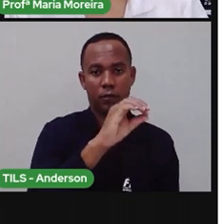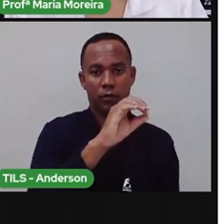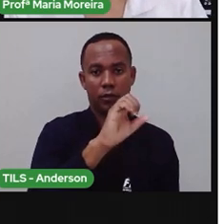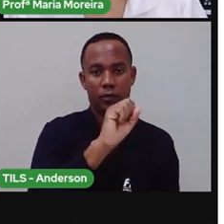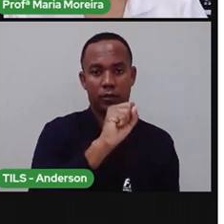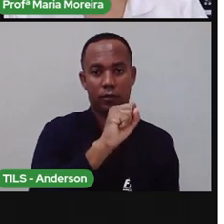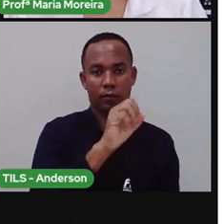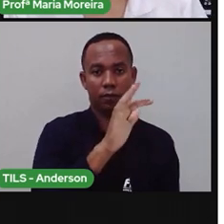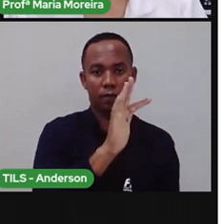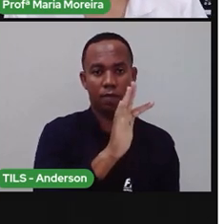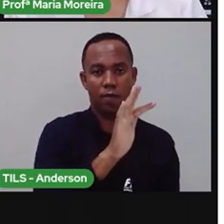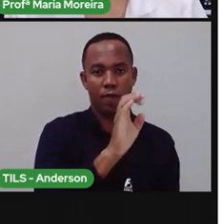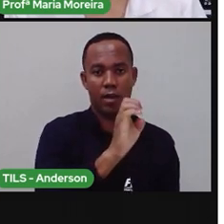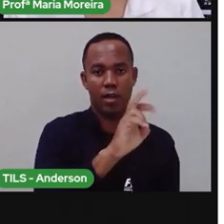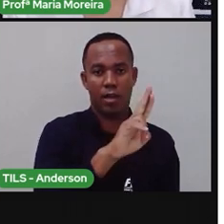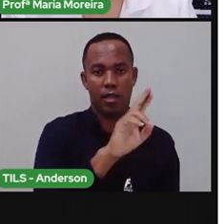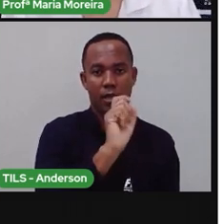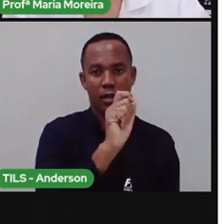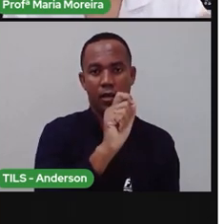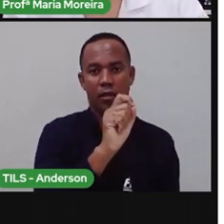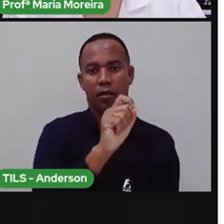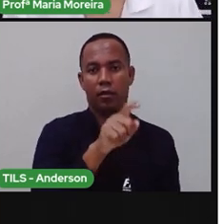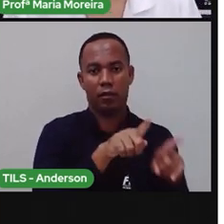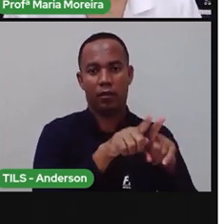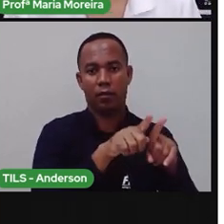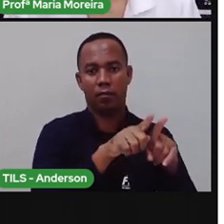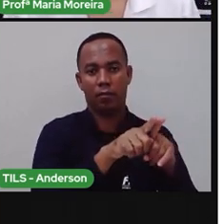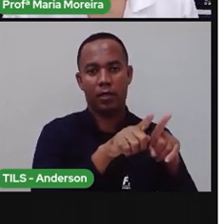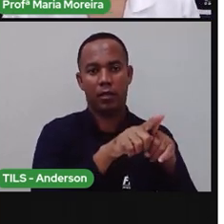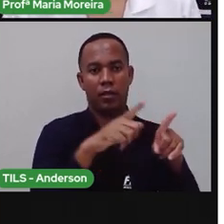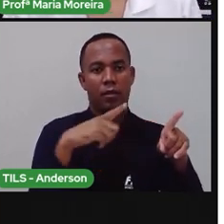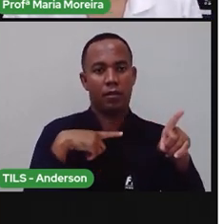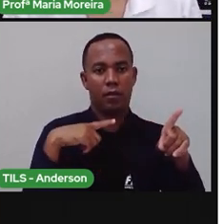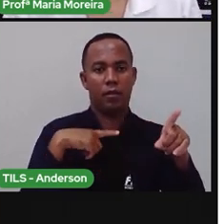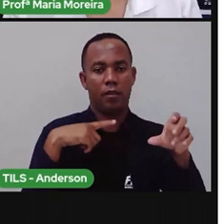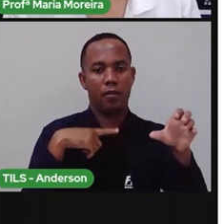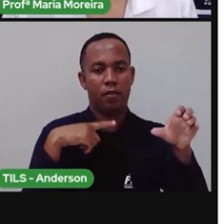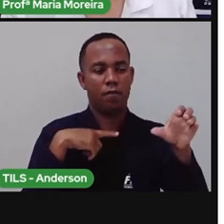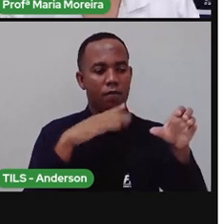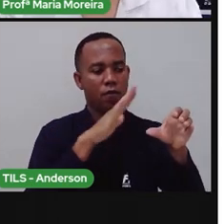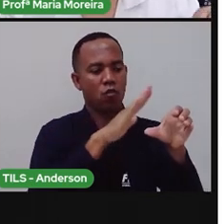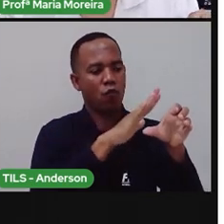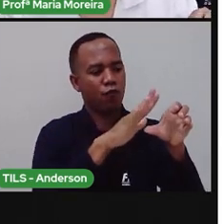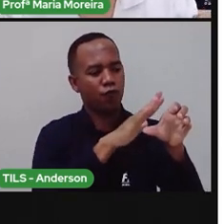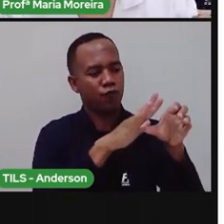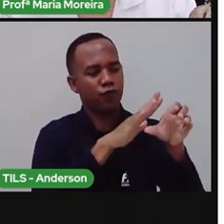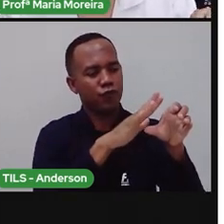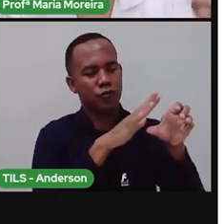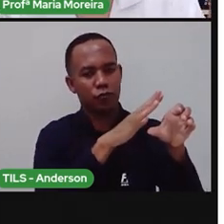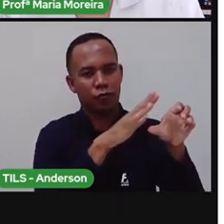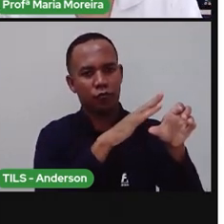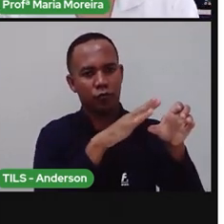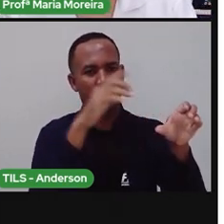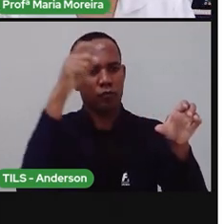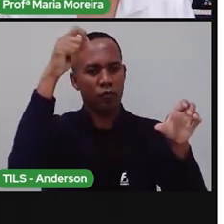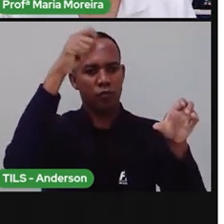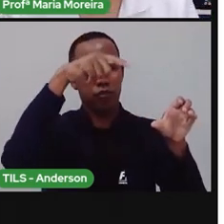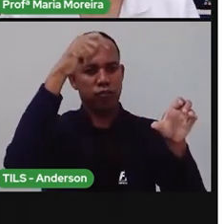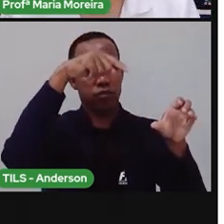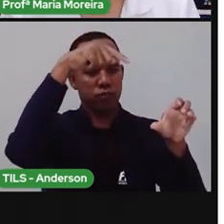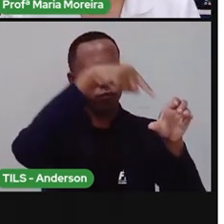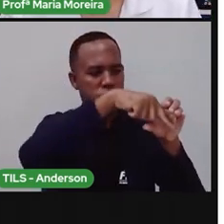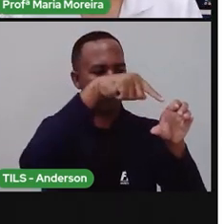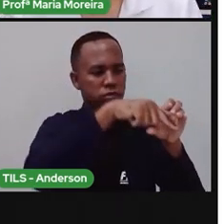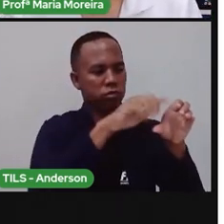filtro, que a gente falou, acabou de explicar aqui, que fez a comparação com o telhado, e que impede, na verdade, que esses raios cheguem de uma forma